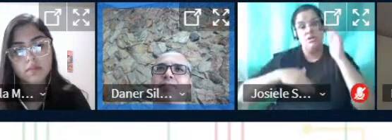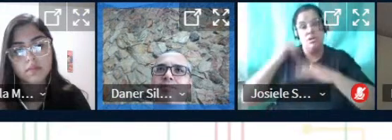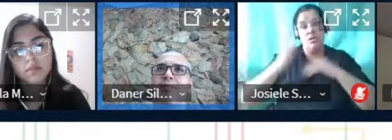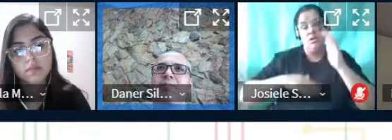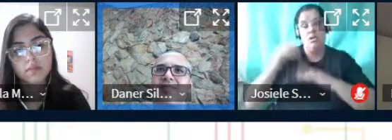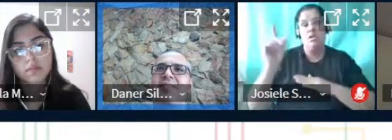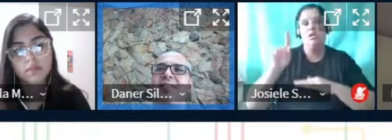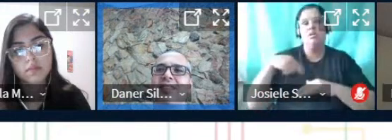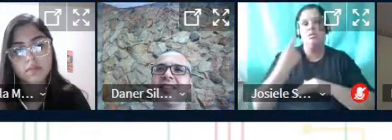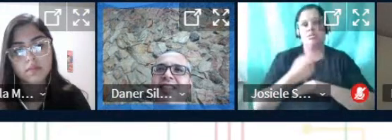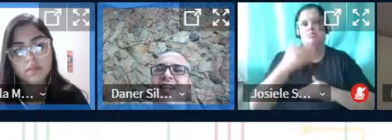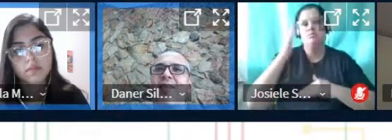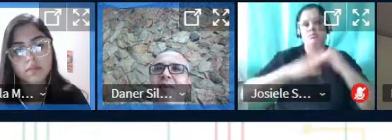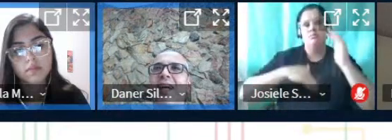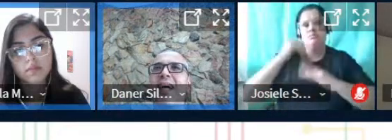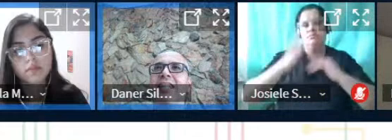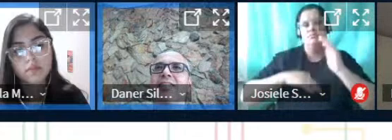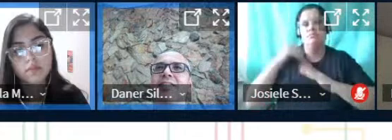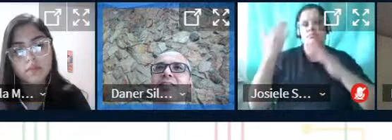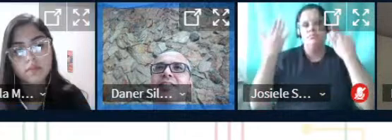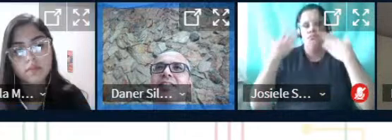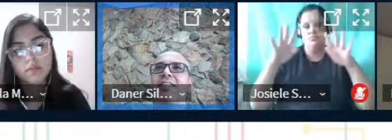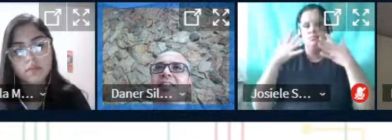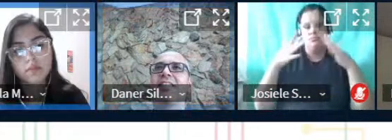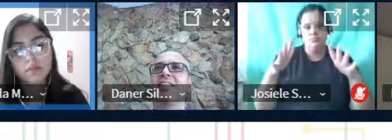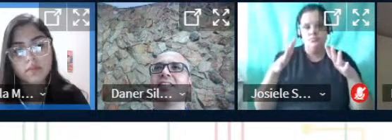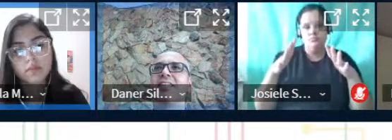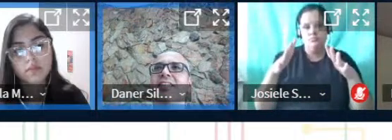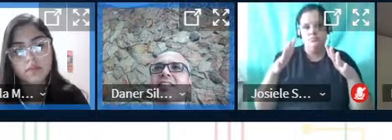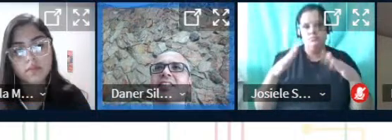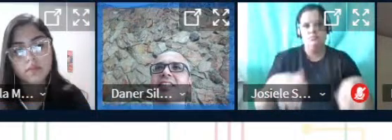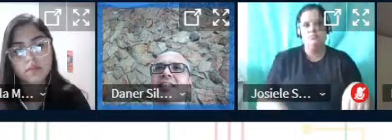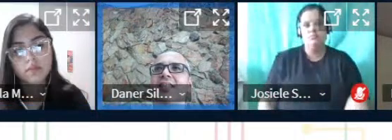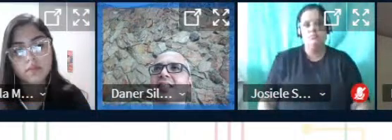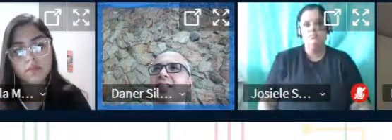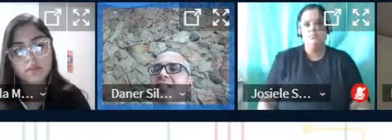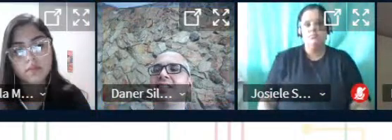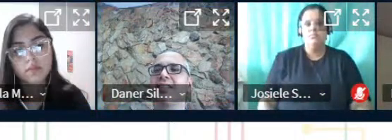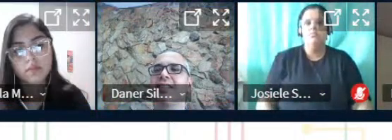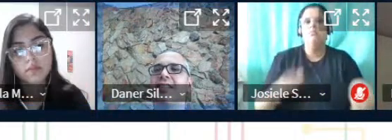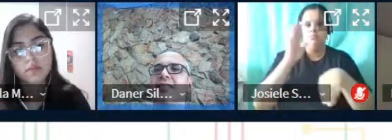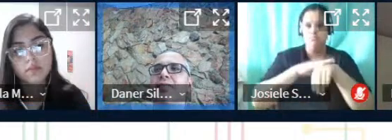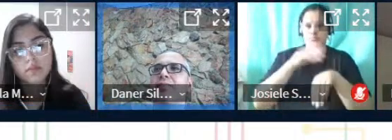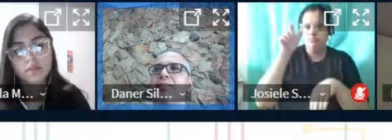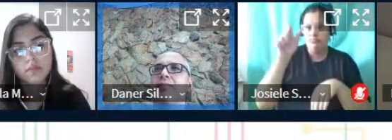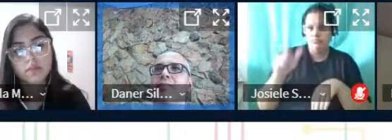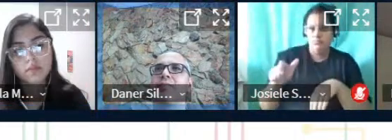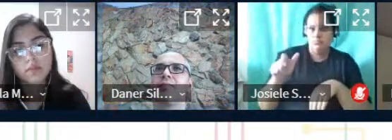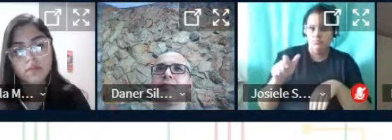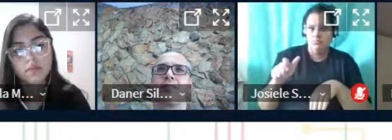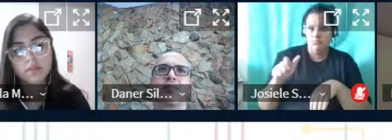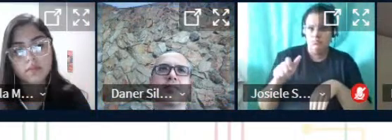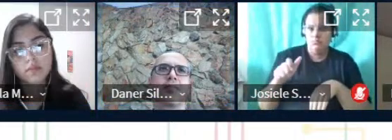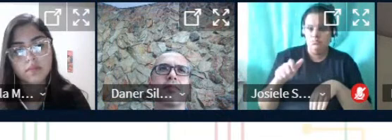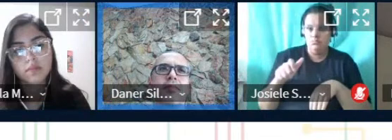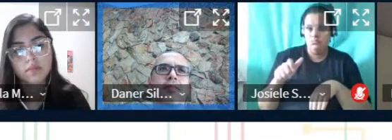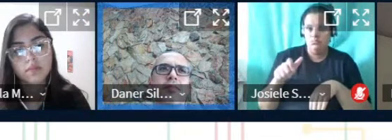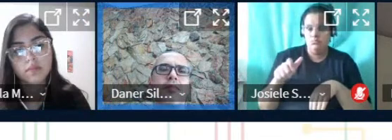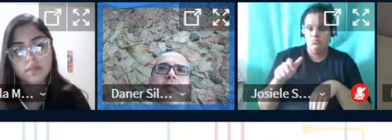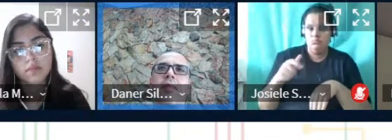prática parabéns parabéns alguém por favor entre os